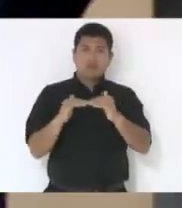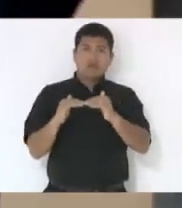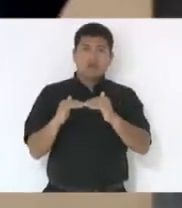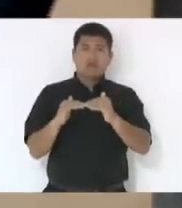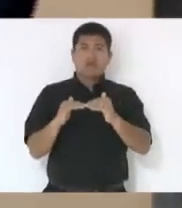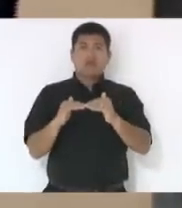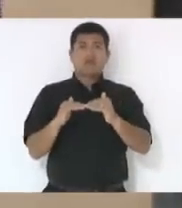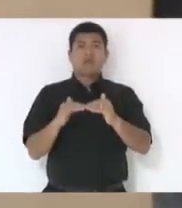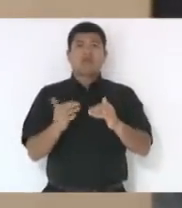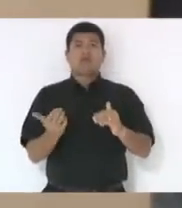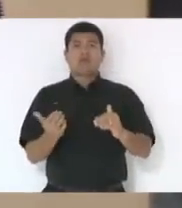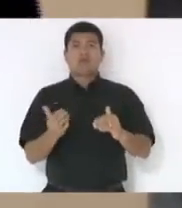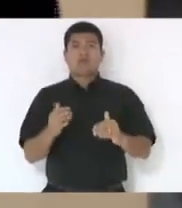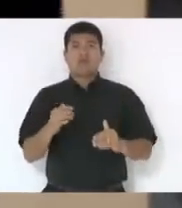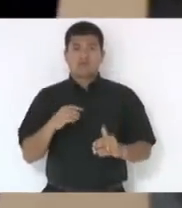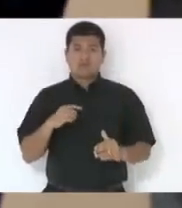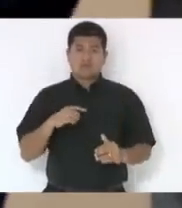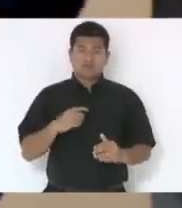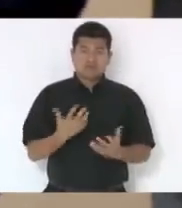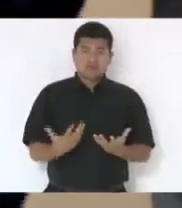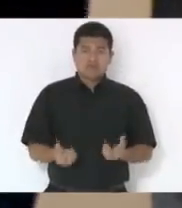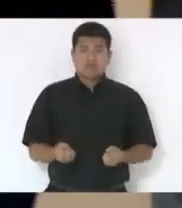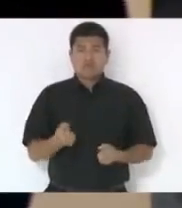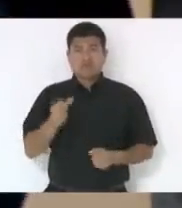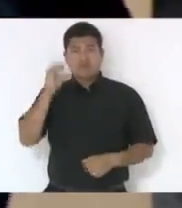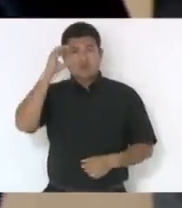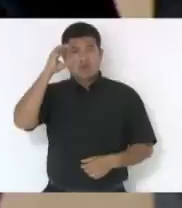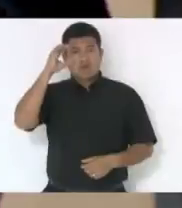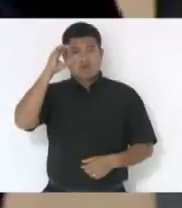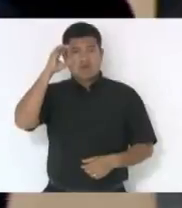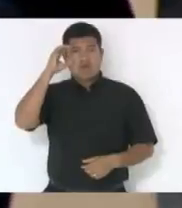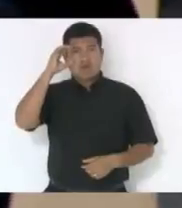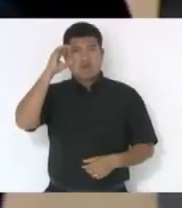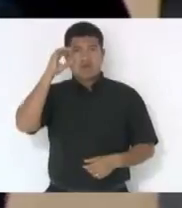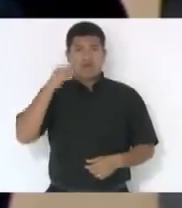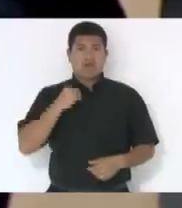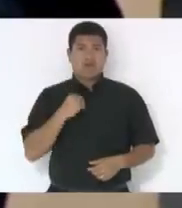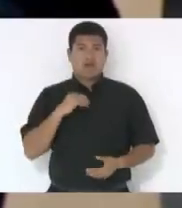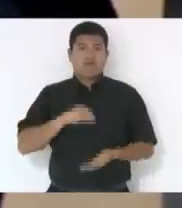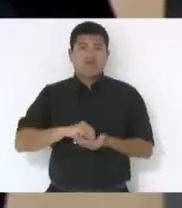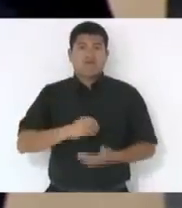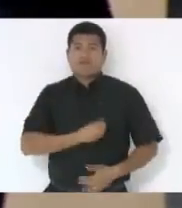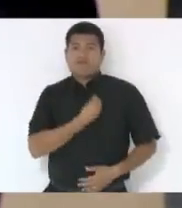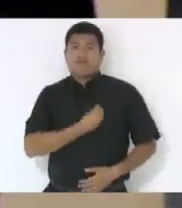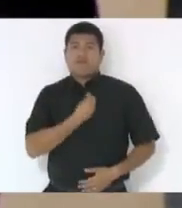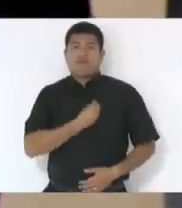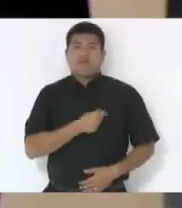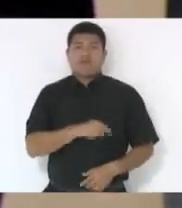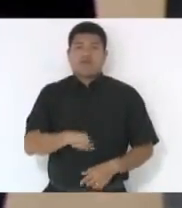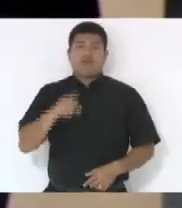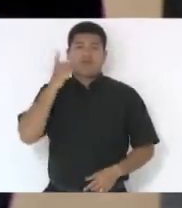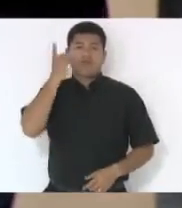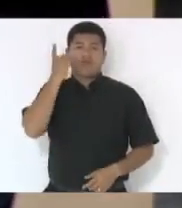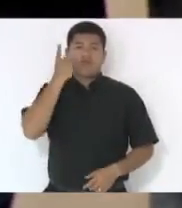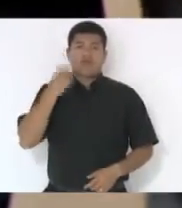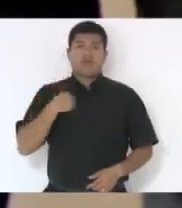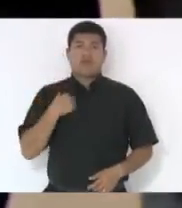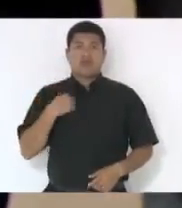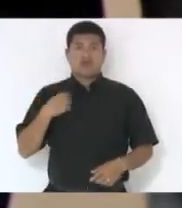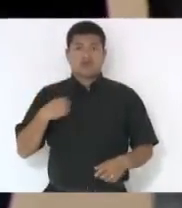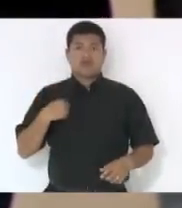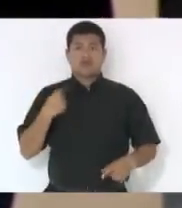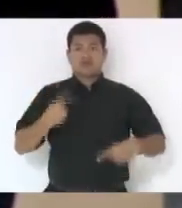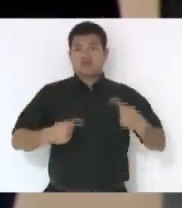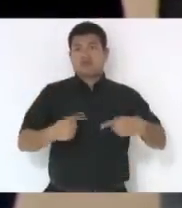concordância, deputado Fernando Coruja, que, diante da ausência do quórum qualificado, nós vamos deliberar outras matérias e damos